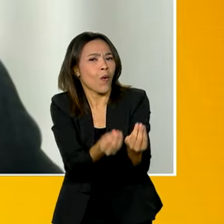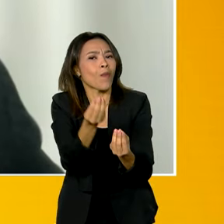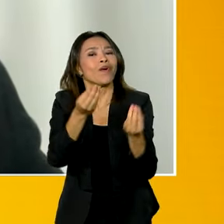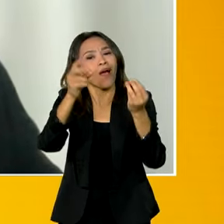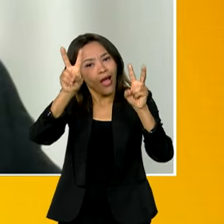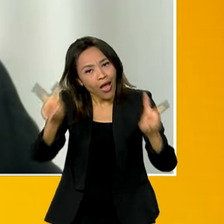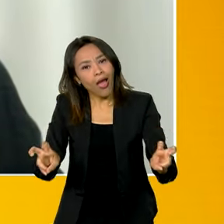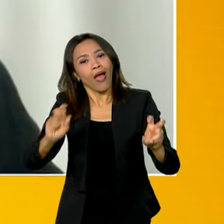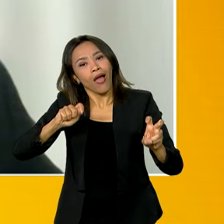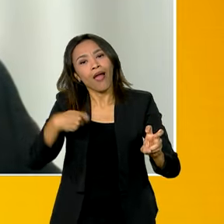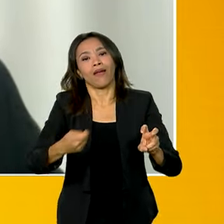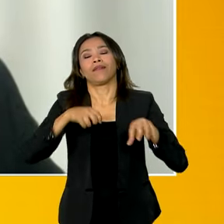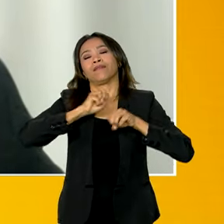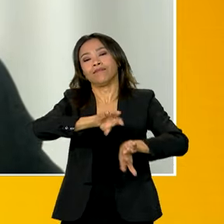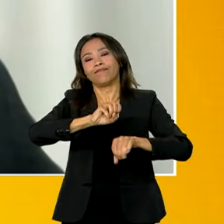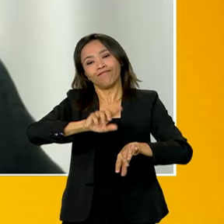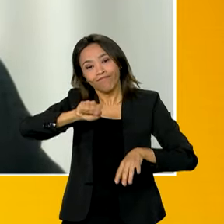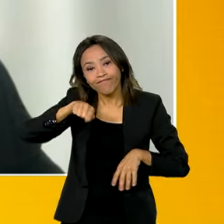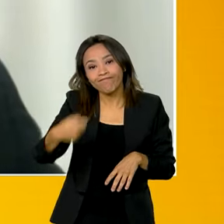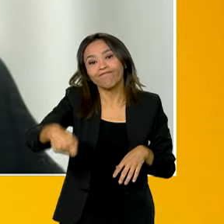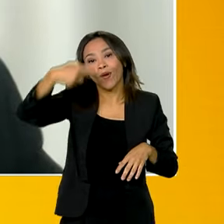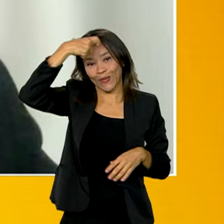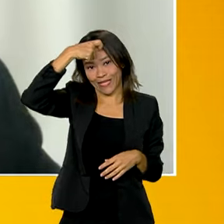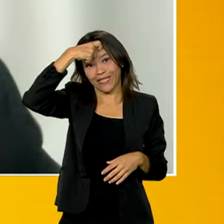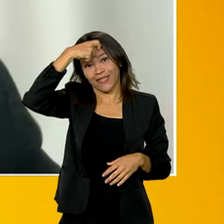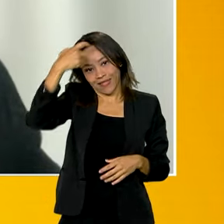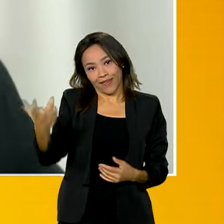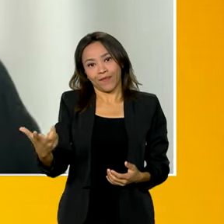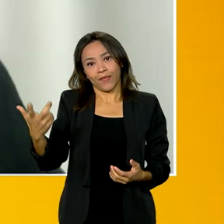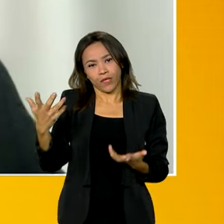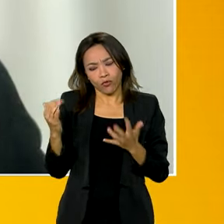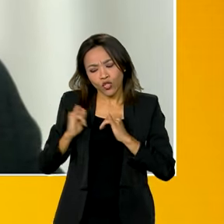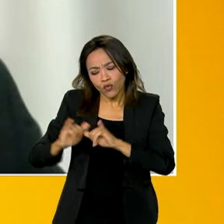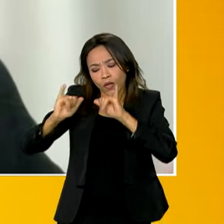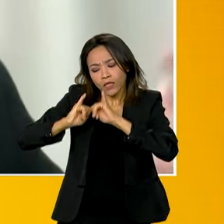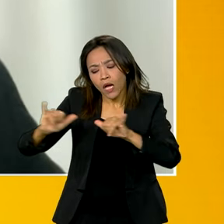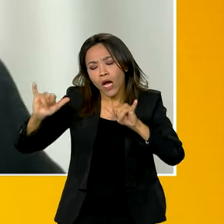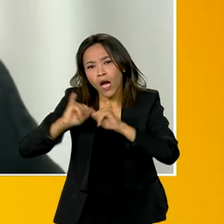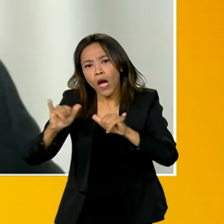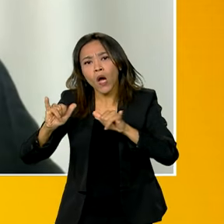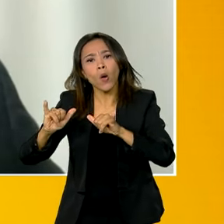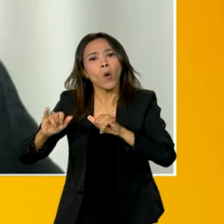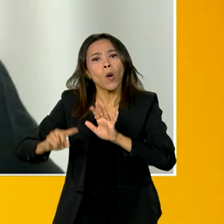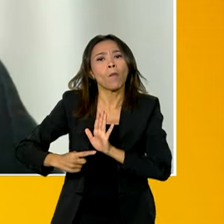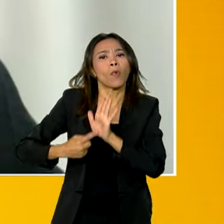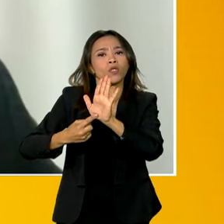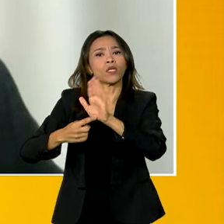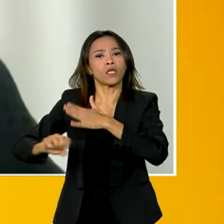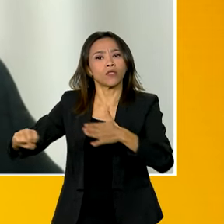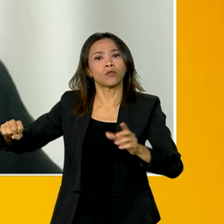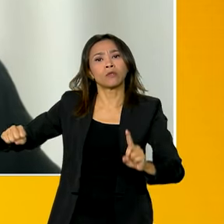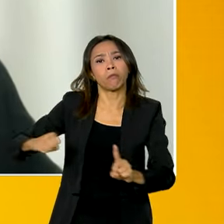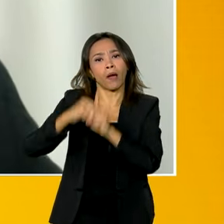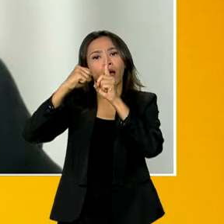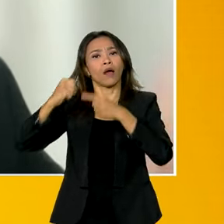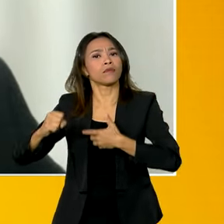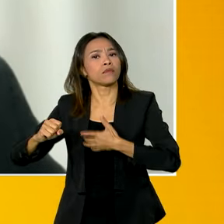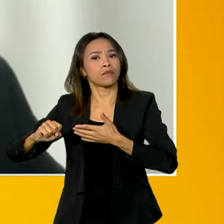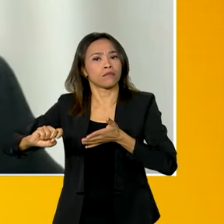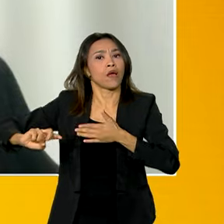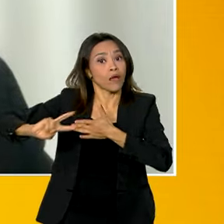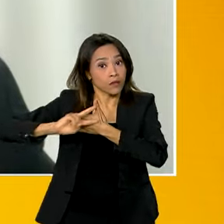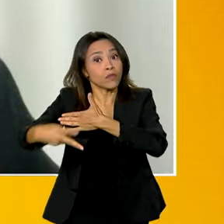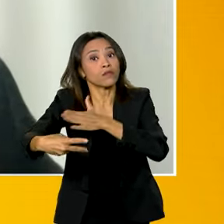educação e da conscientização. Então, campanhas abordando os impactos negativos do trabalho infantil, destacando a